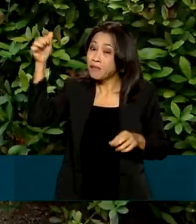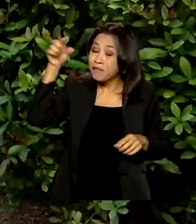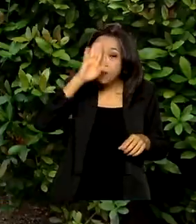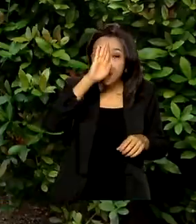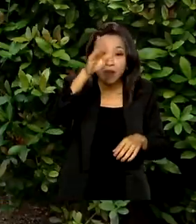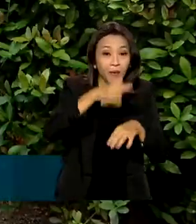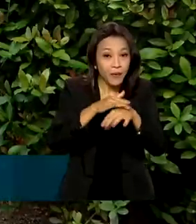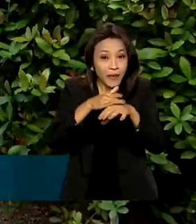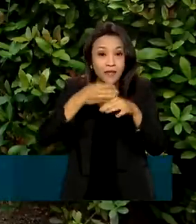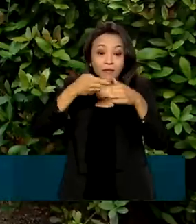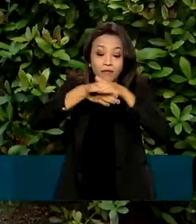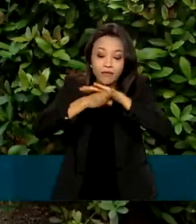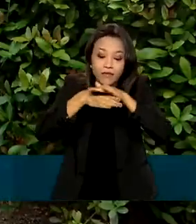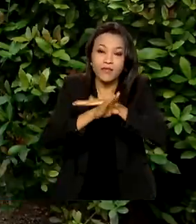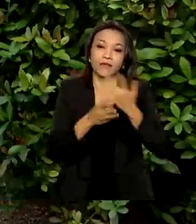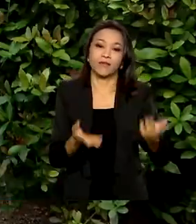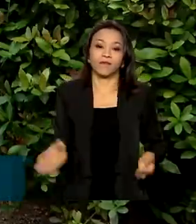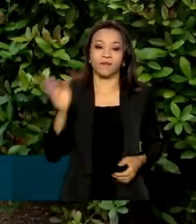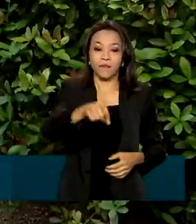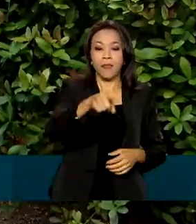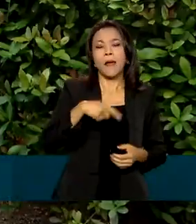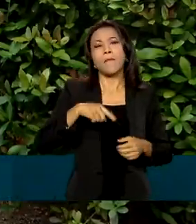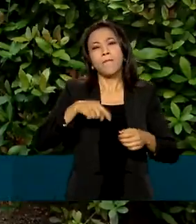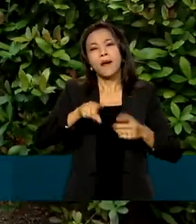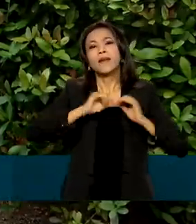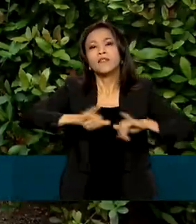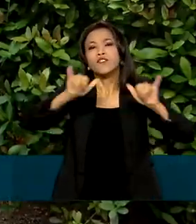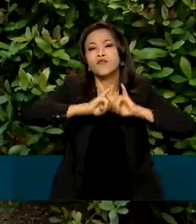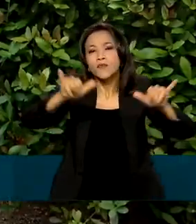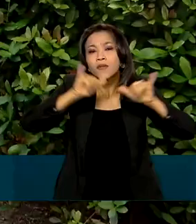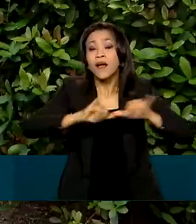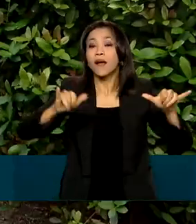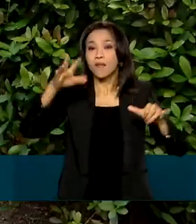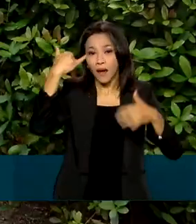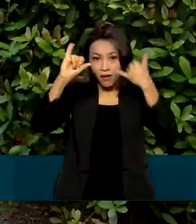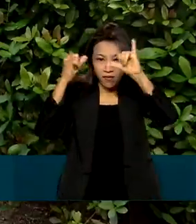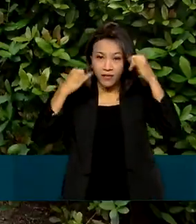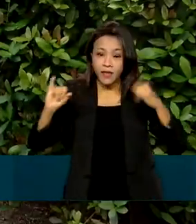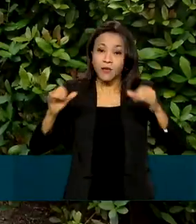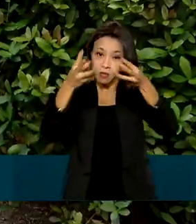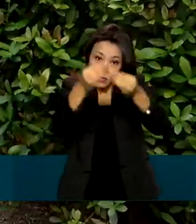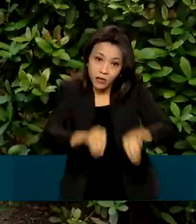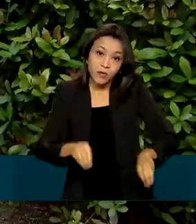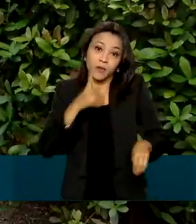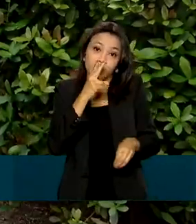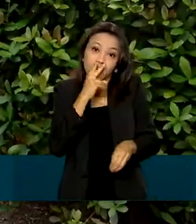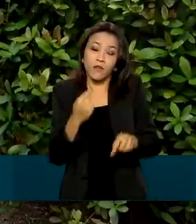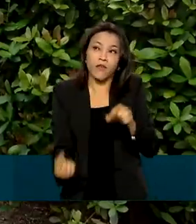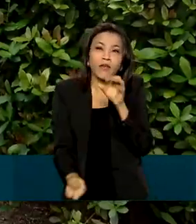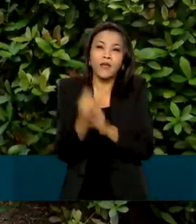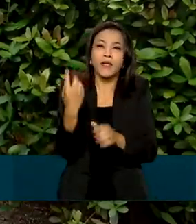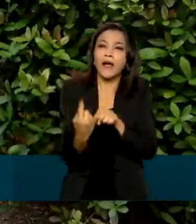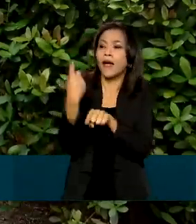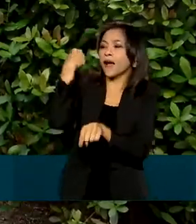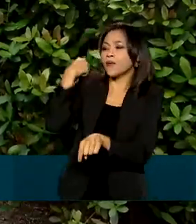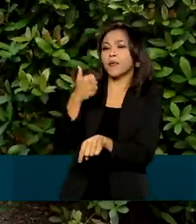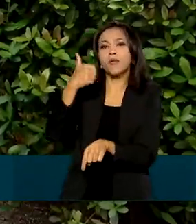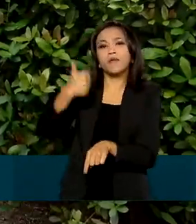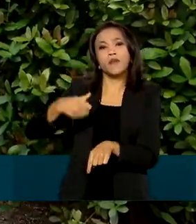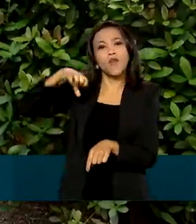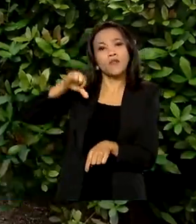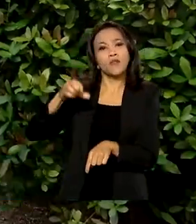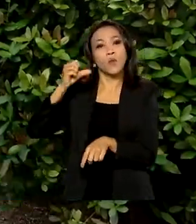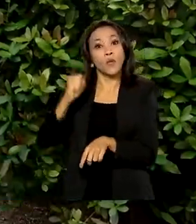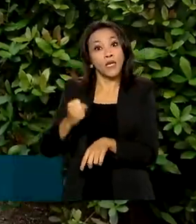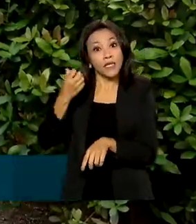reforçar ações nacionais voltadas para os danos causados pelo cigarro, foi criado em 1986 o Dia Nacional de